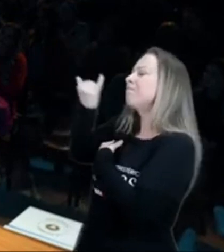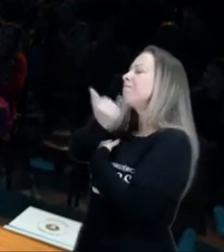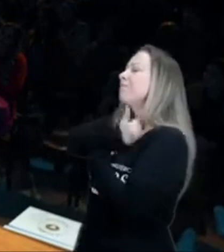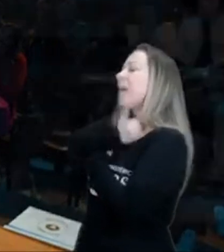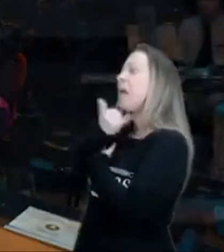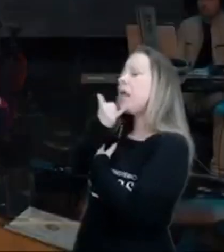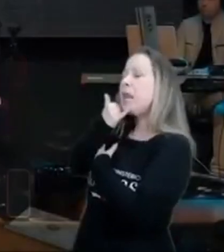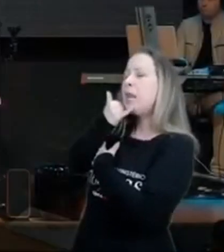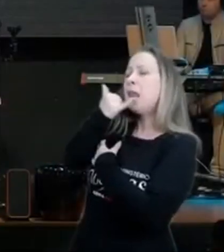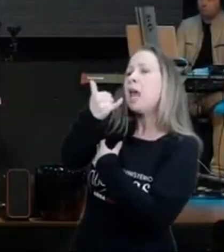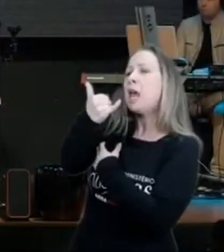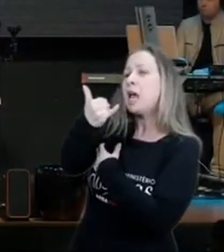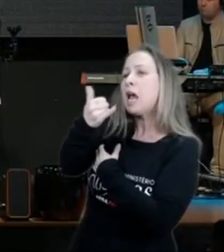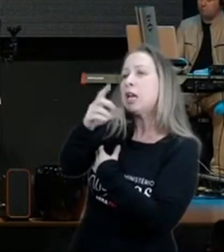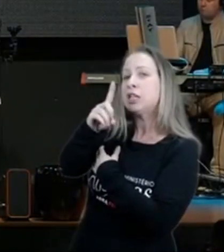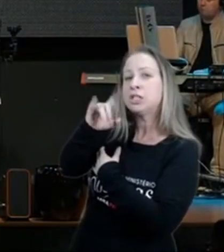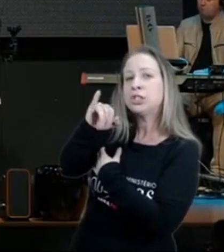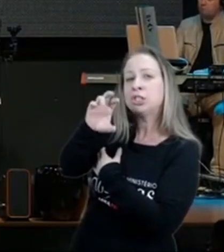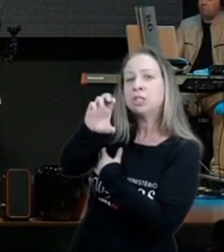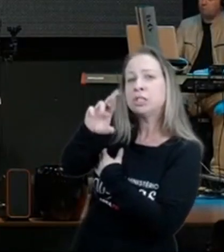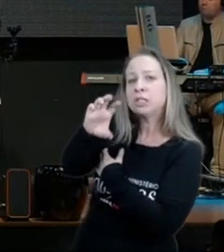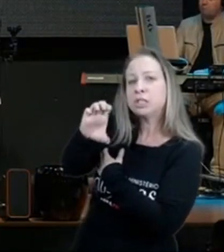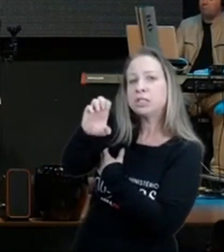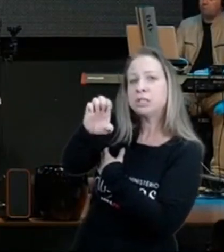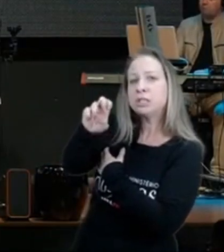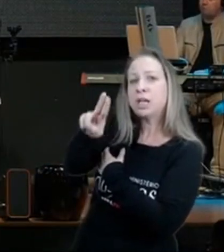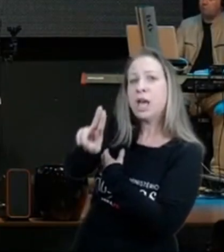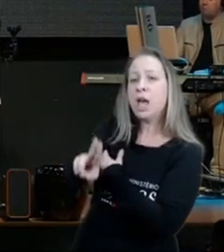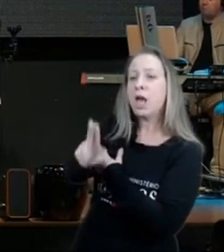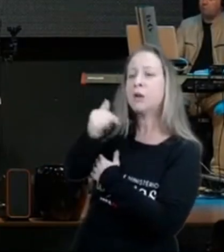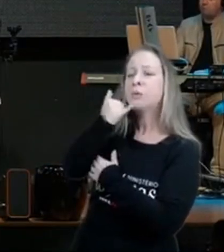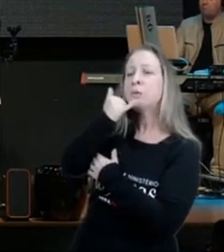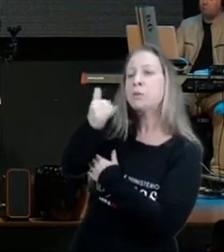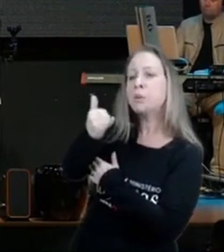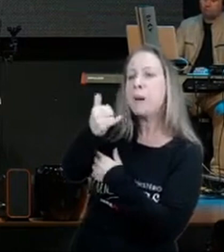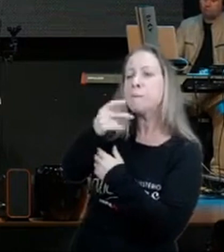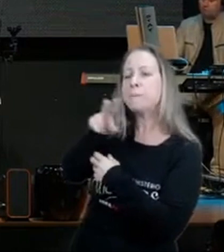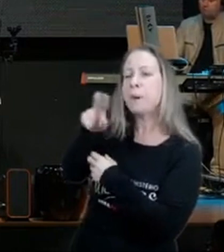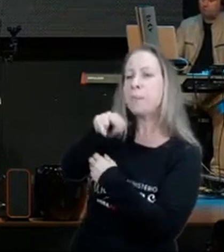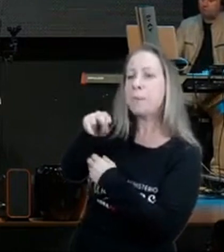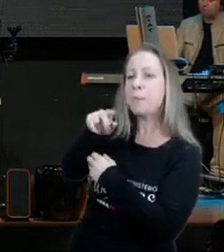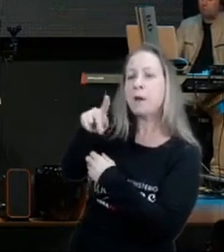e eu pegar o telefone, e Ele está lá do outro lado, dizendo, eu precisava ouvir isso,